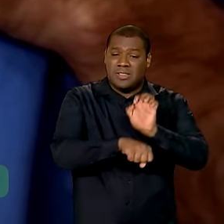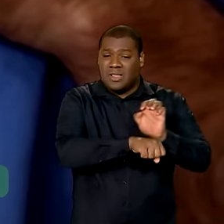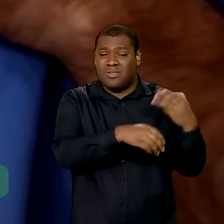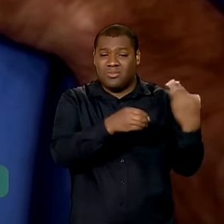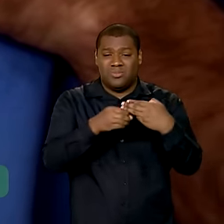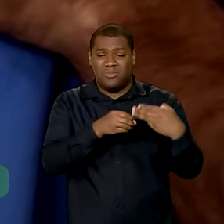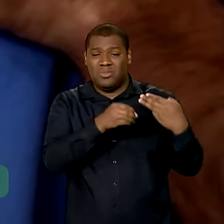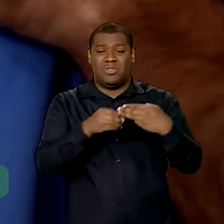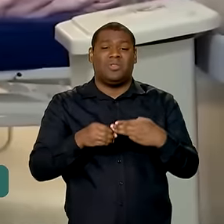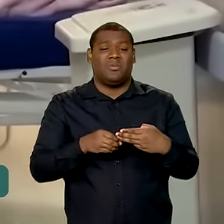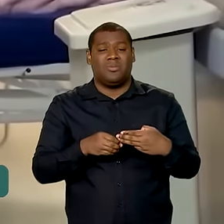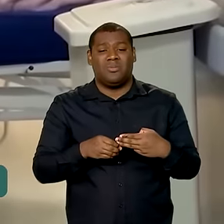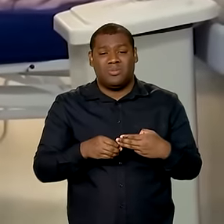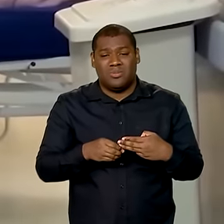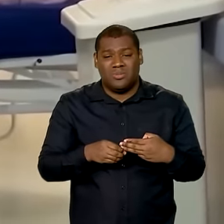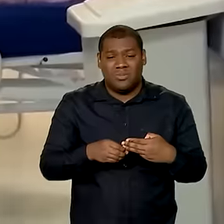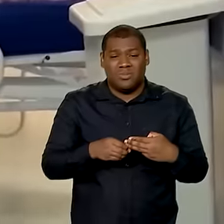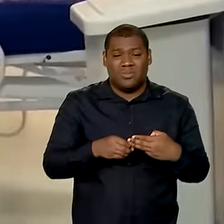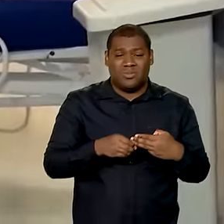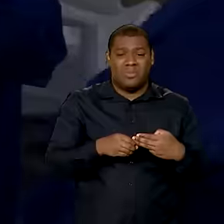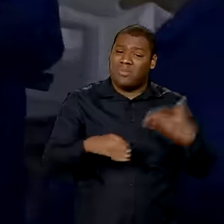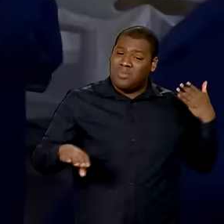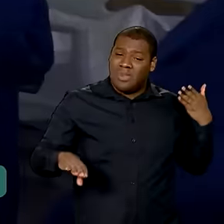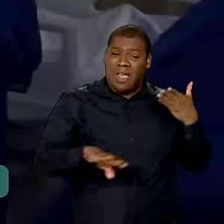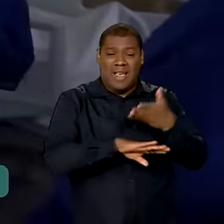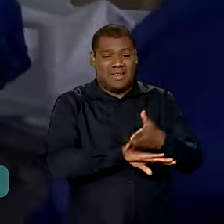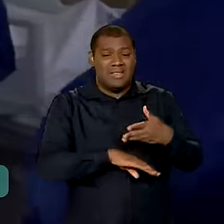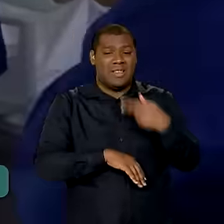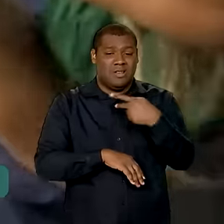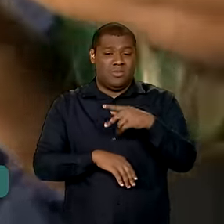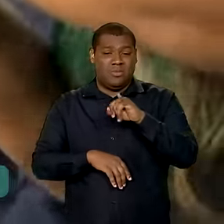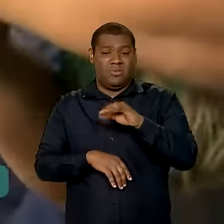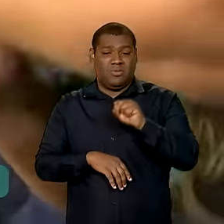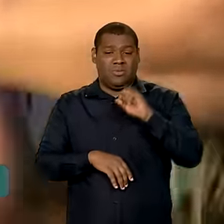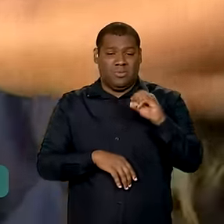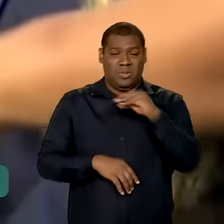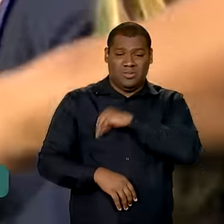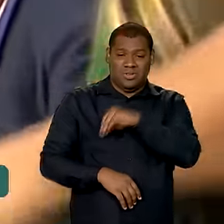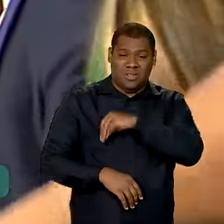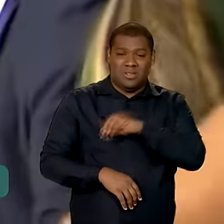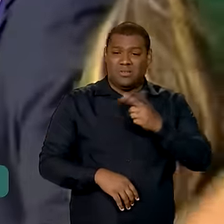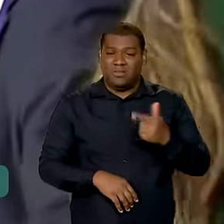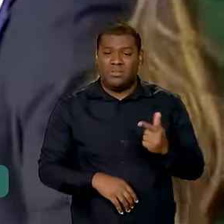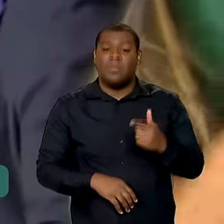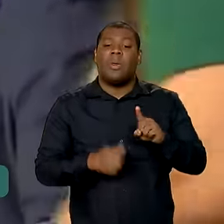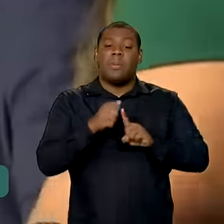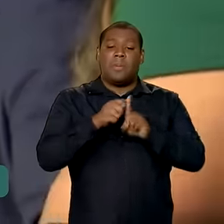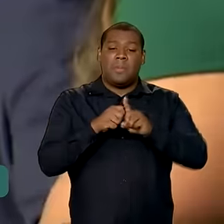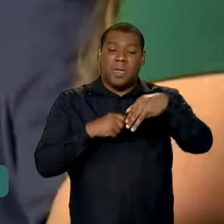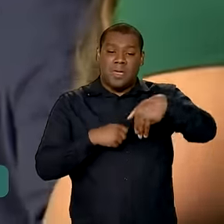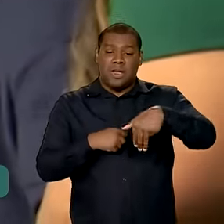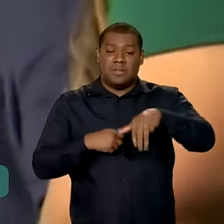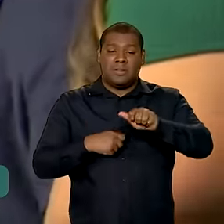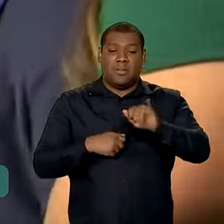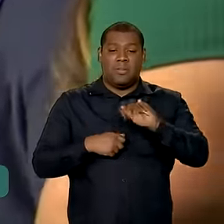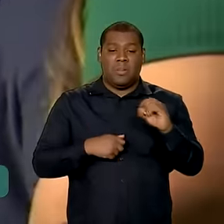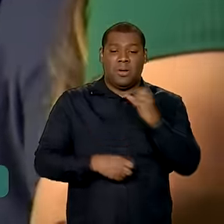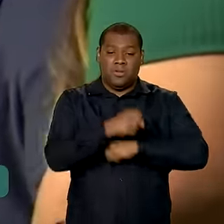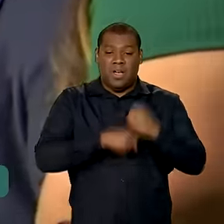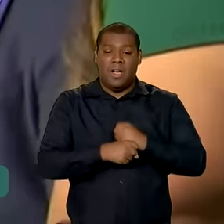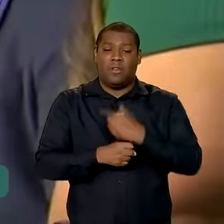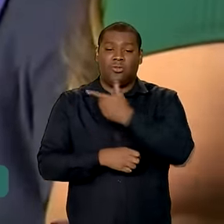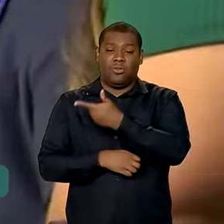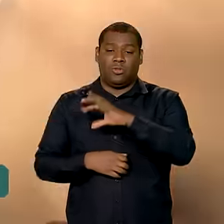municípios não teriam como arcar com os custos. Em maio de 2023, o presidente Lula